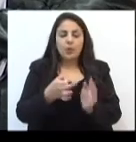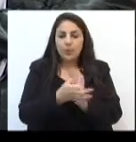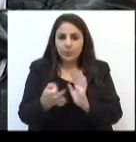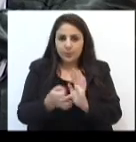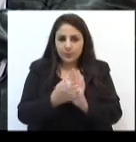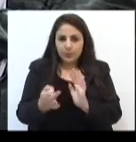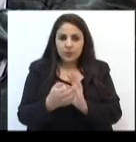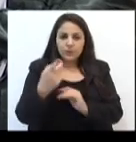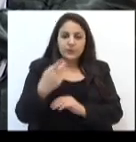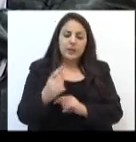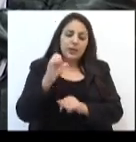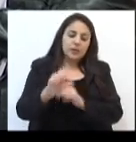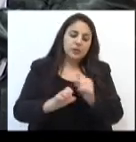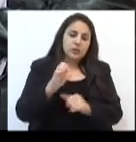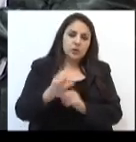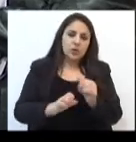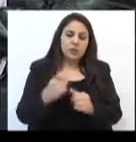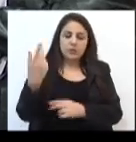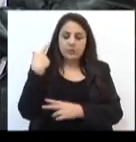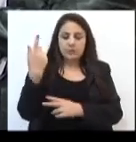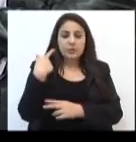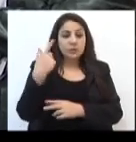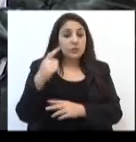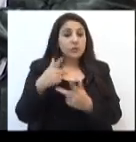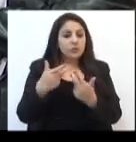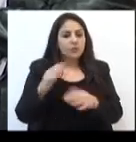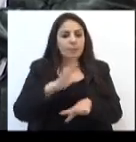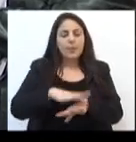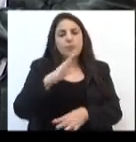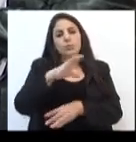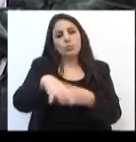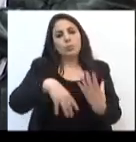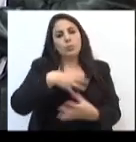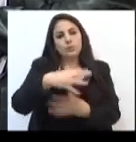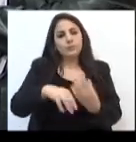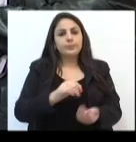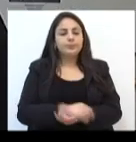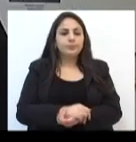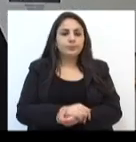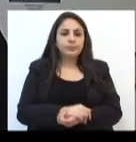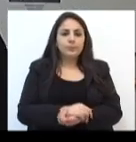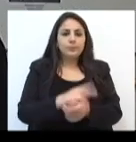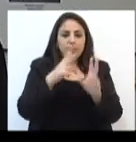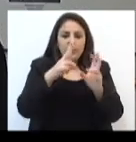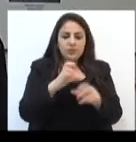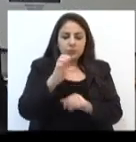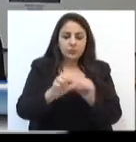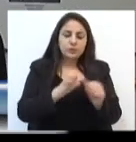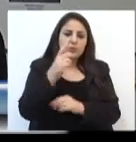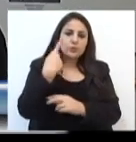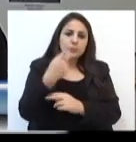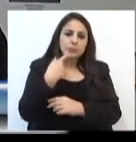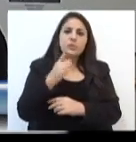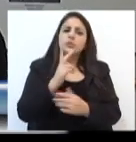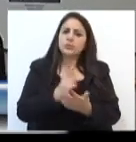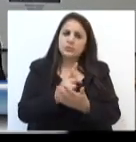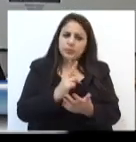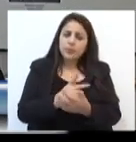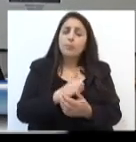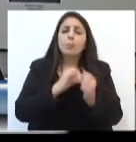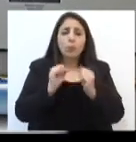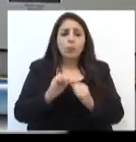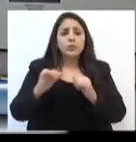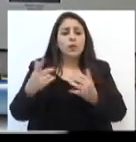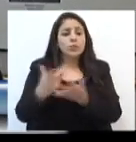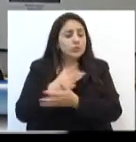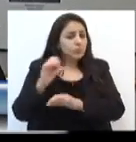parlamentar, a troca de partidos foi um dos pontos mais polêmicos. O tema da reforma política, ele ainda